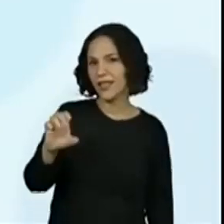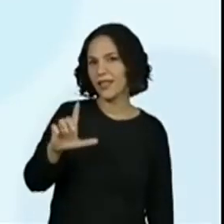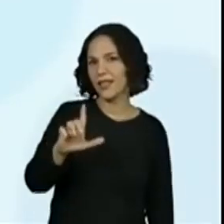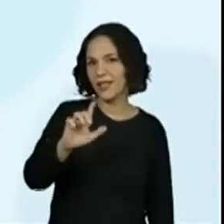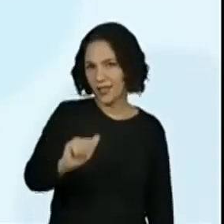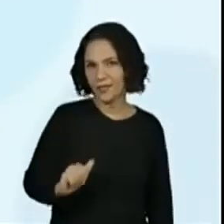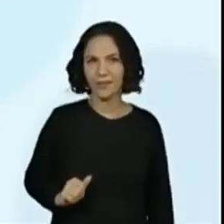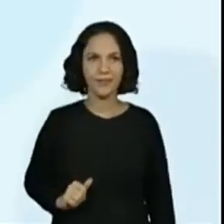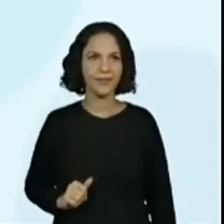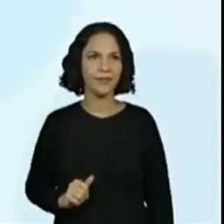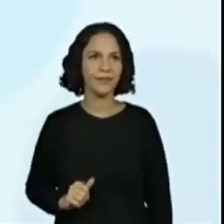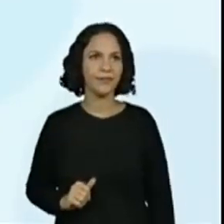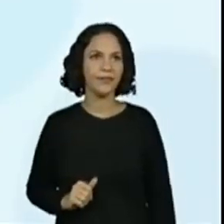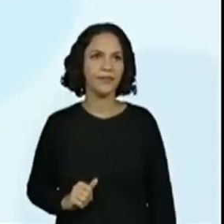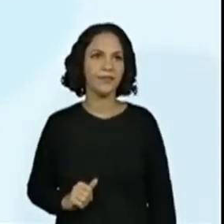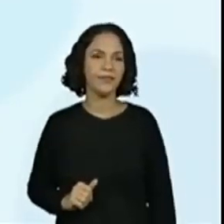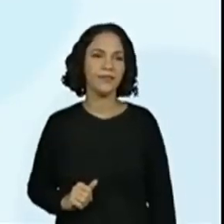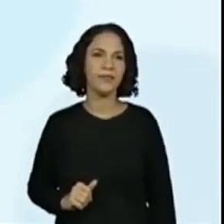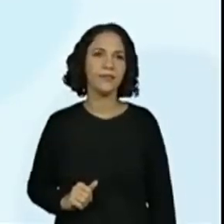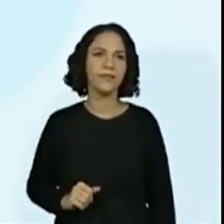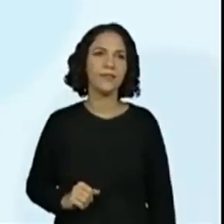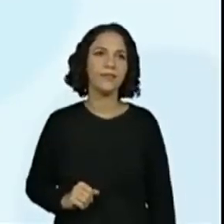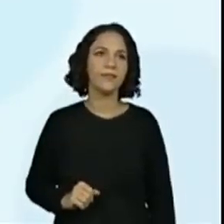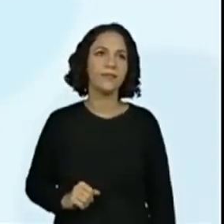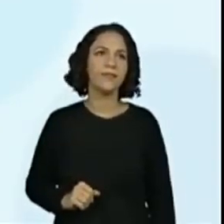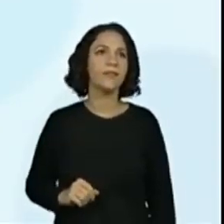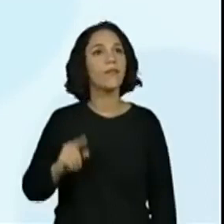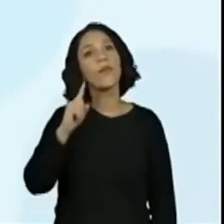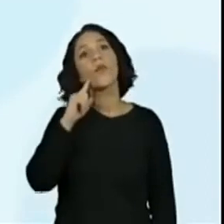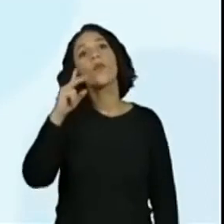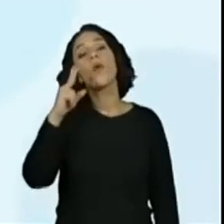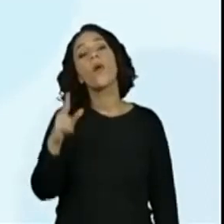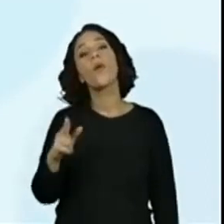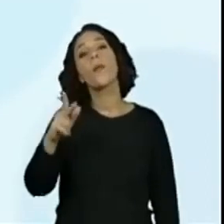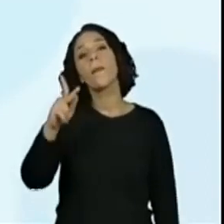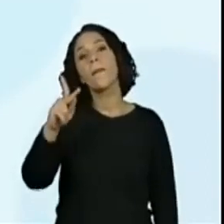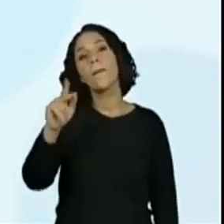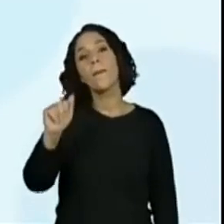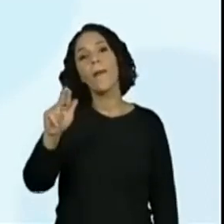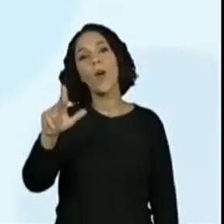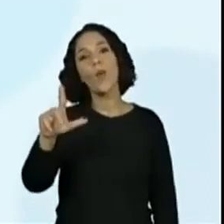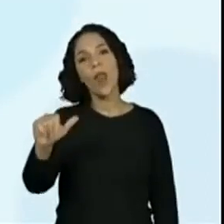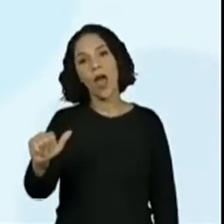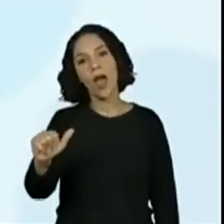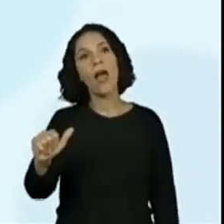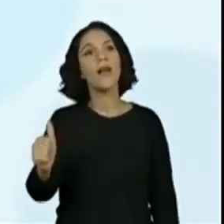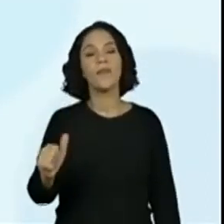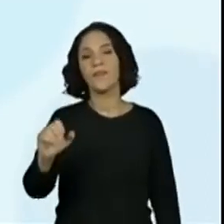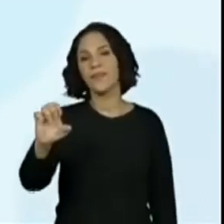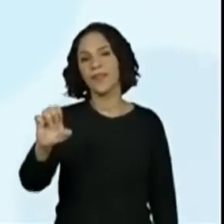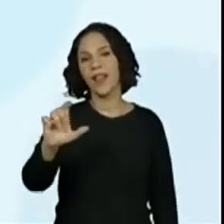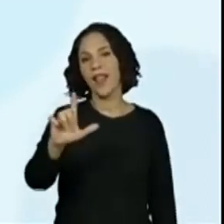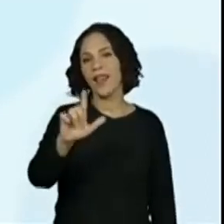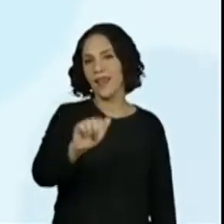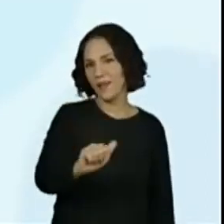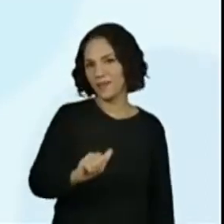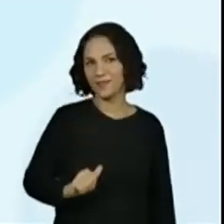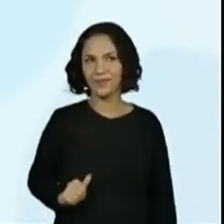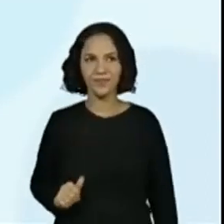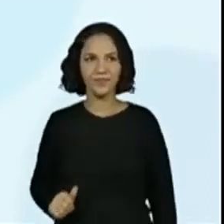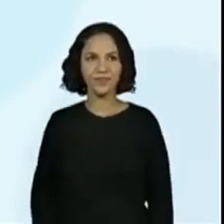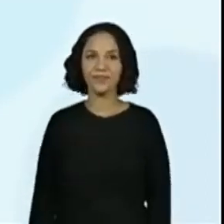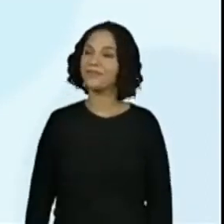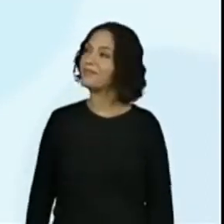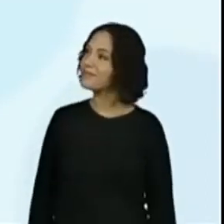O eu já coloquei. Ela. Lá. Paula. A gente fechou a palavra ela. Com o lá